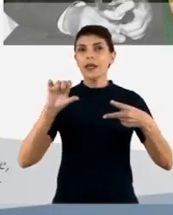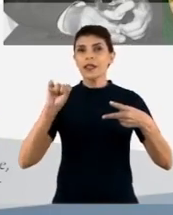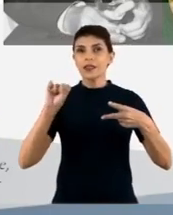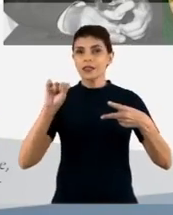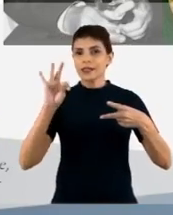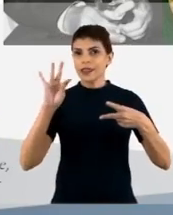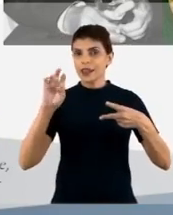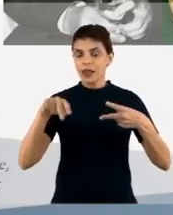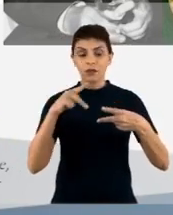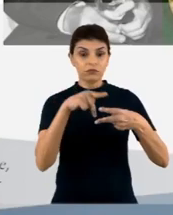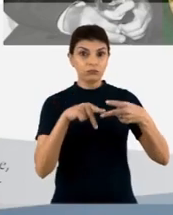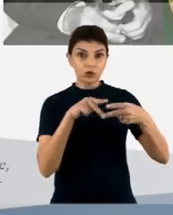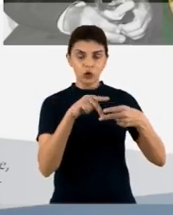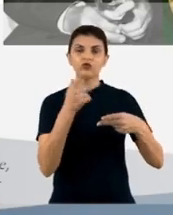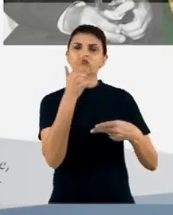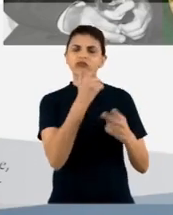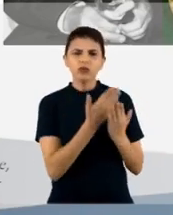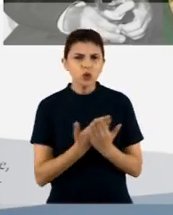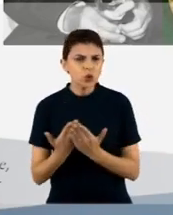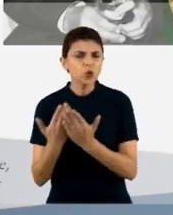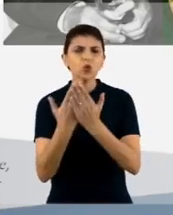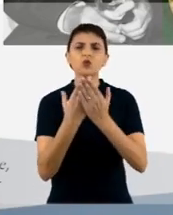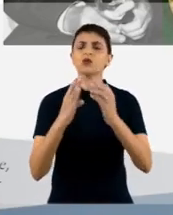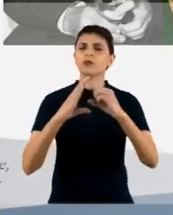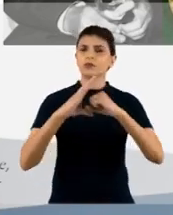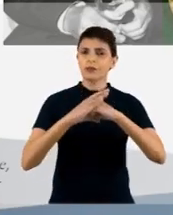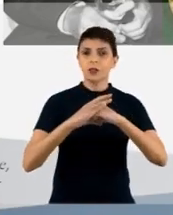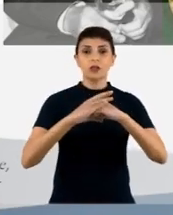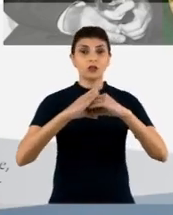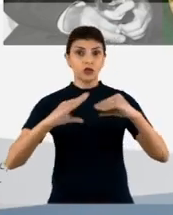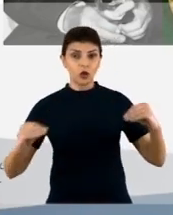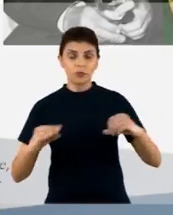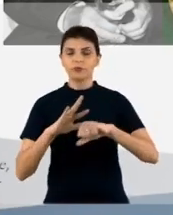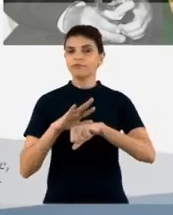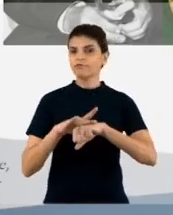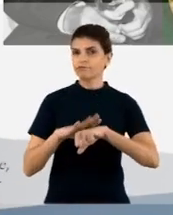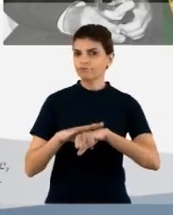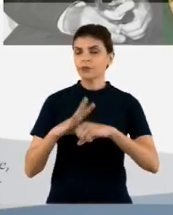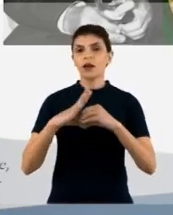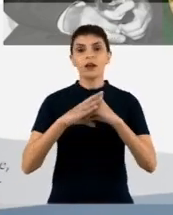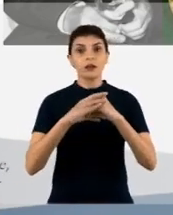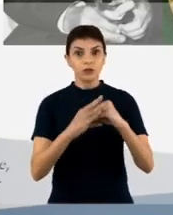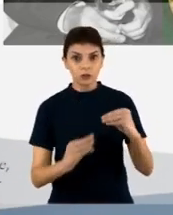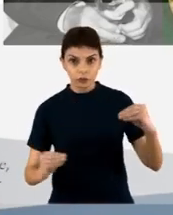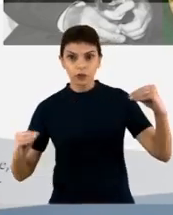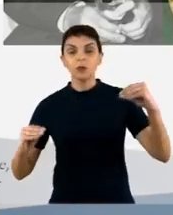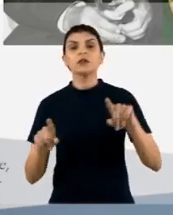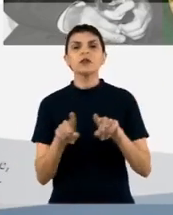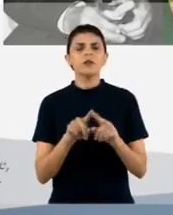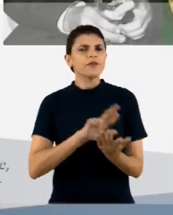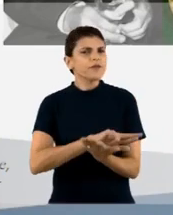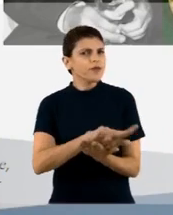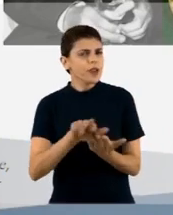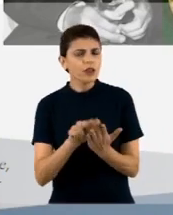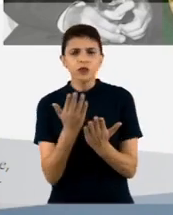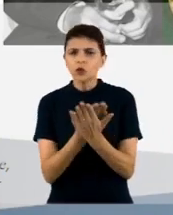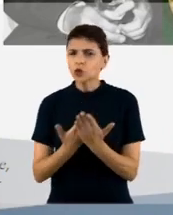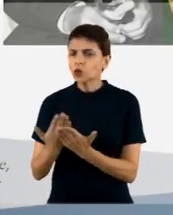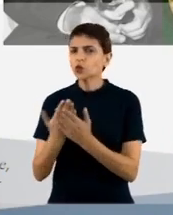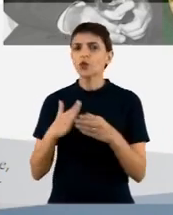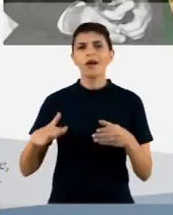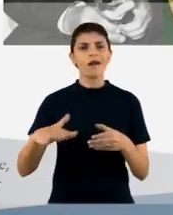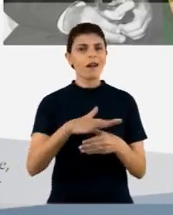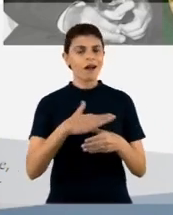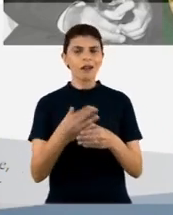revolucionado o estudo dos anticorpos monoclonais e diversos estudos na área de